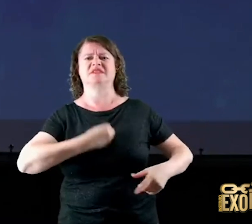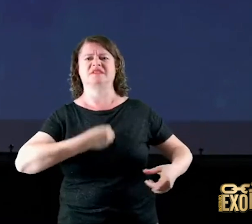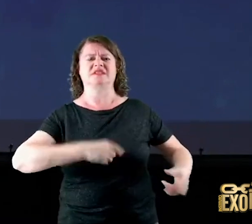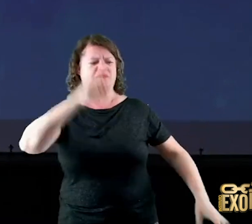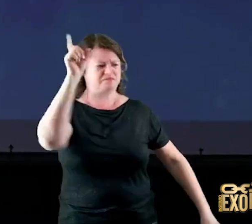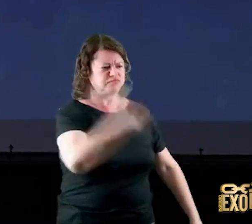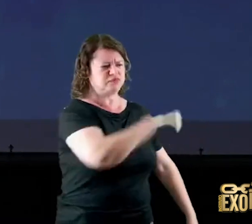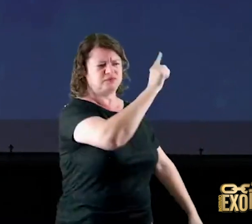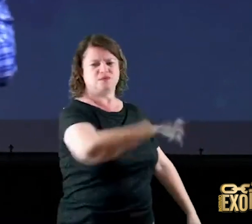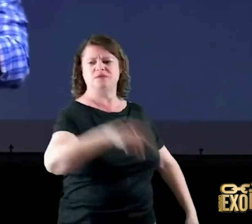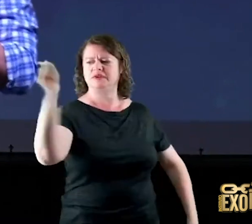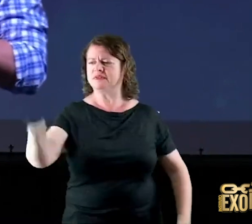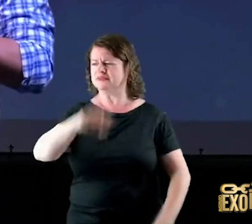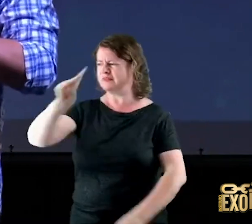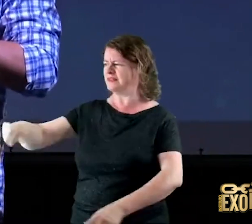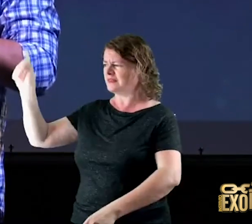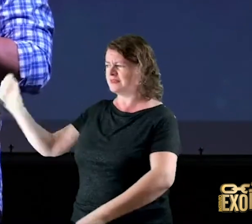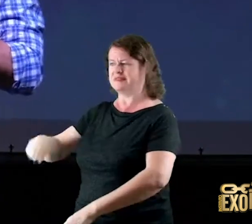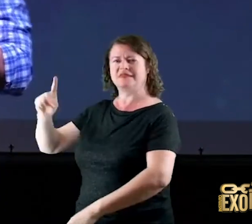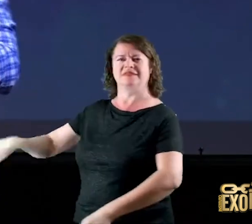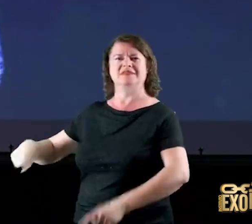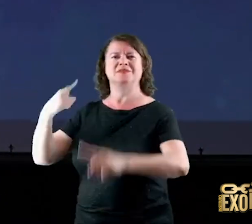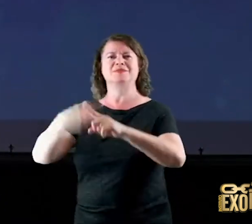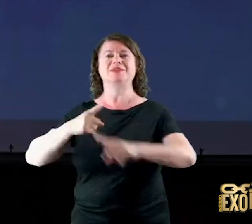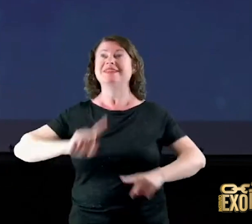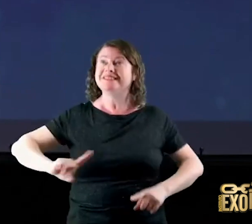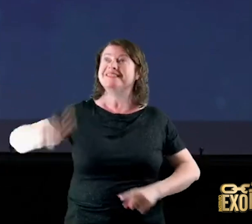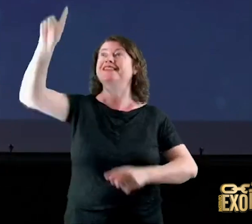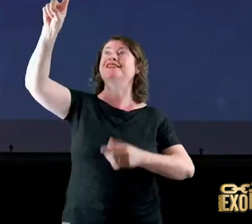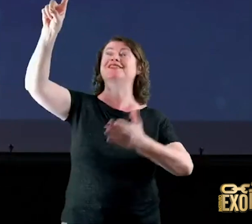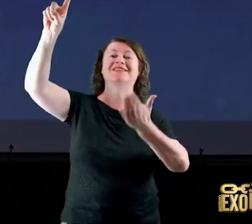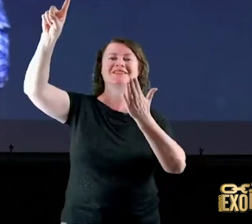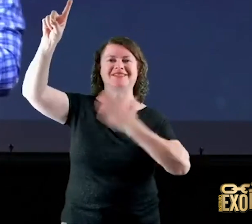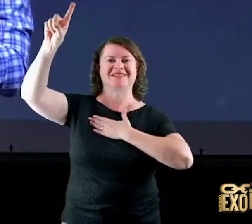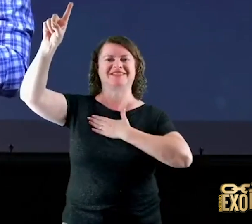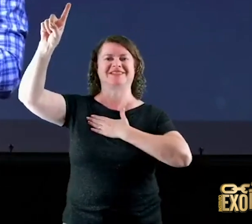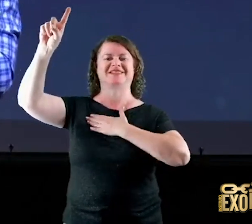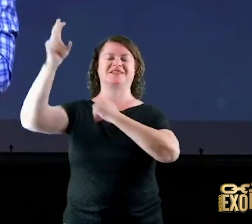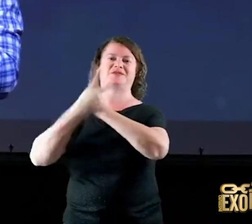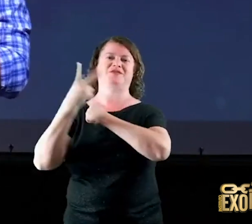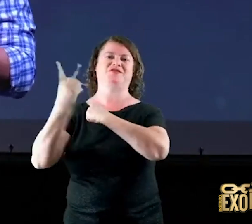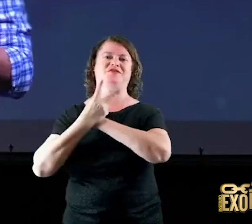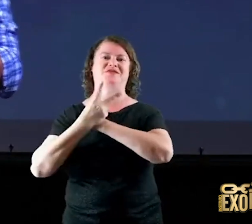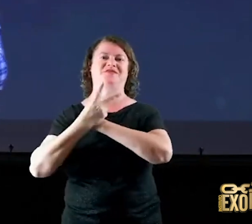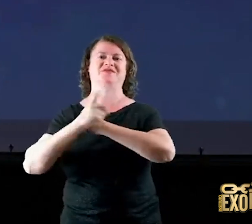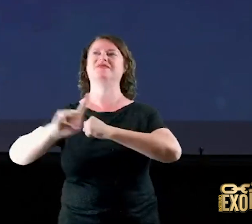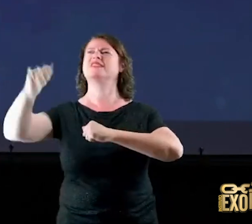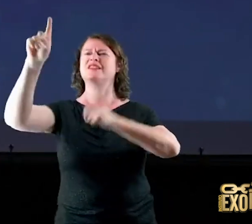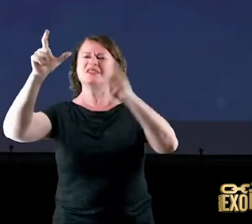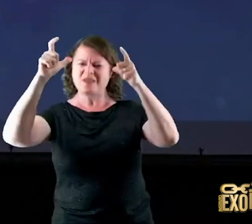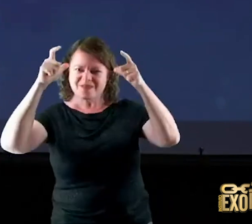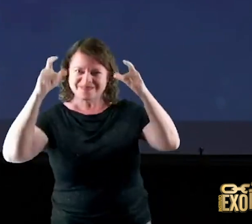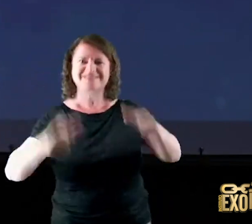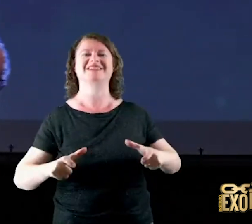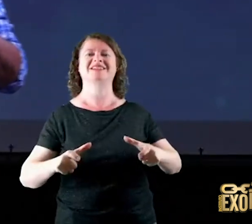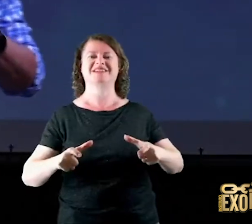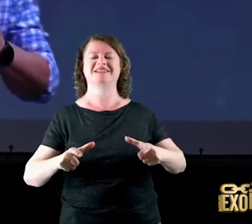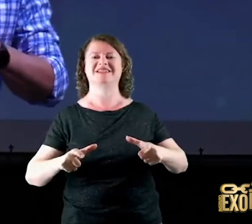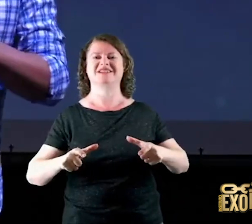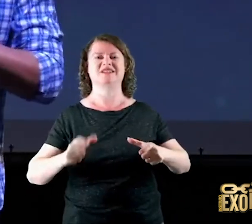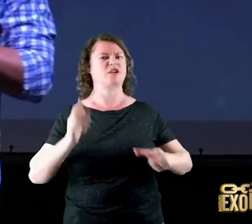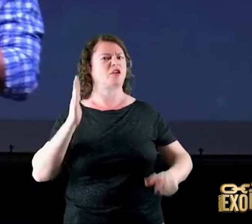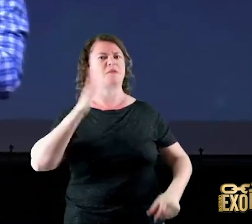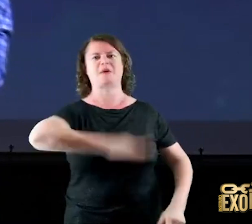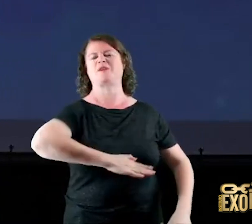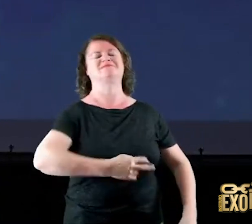porque o Senhor é o meu refúgio o Senhor é um lugar onde o mal não